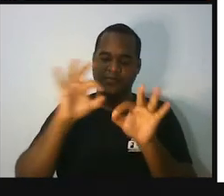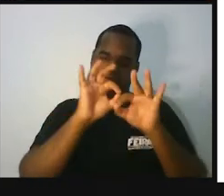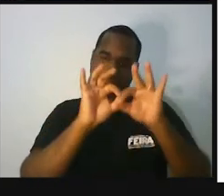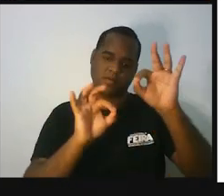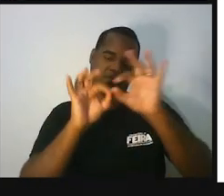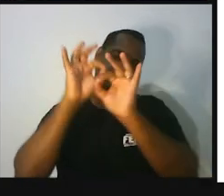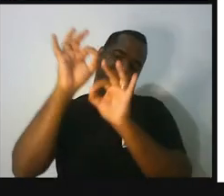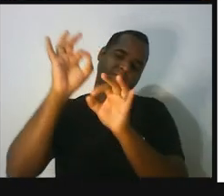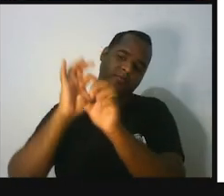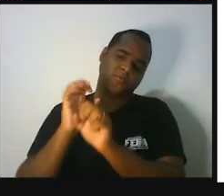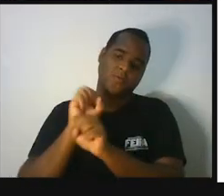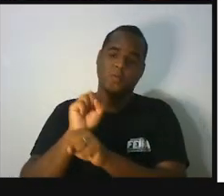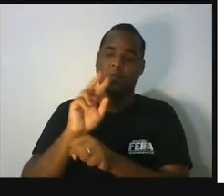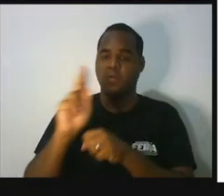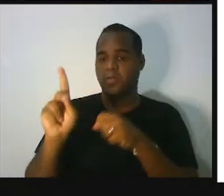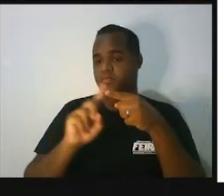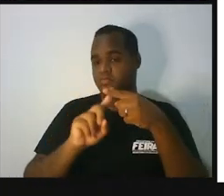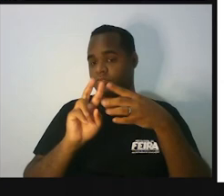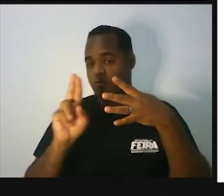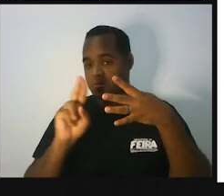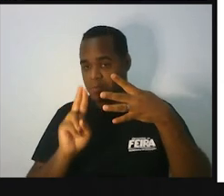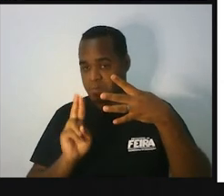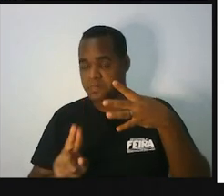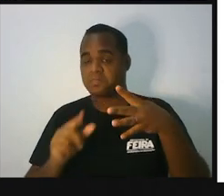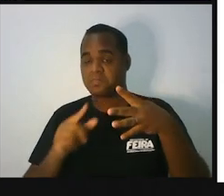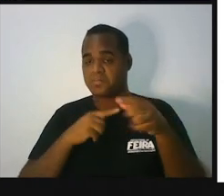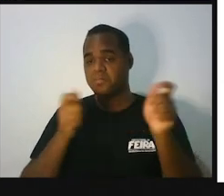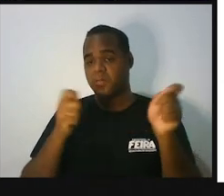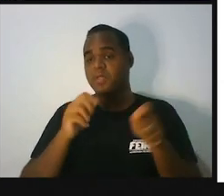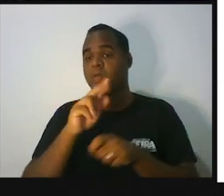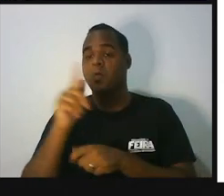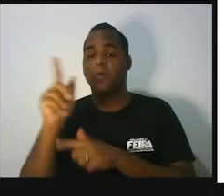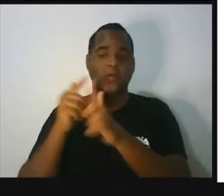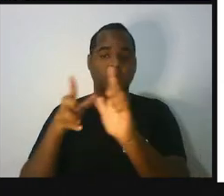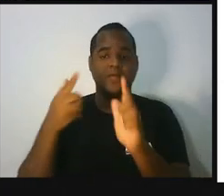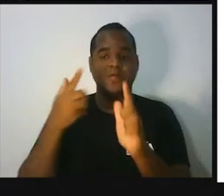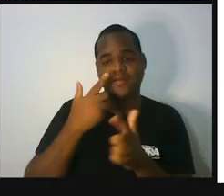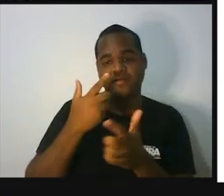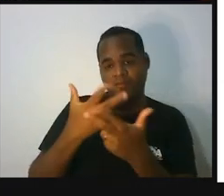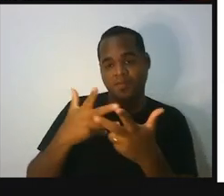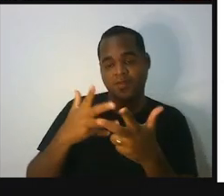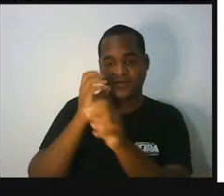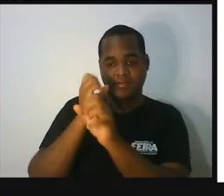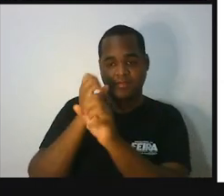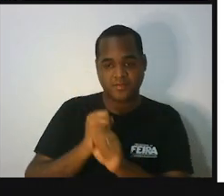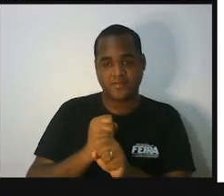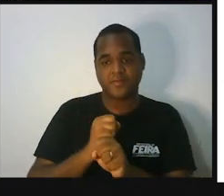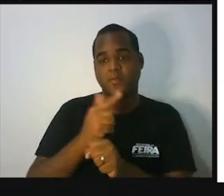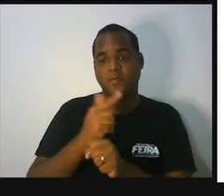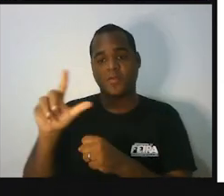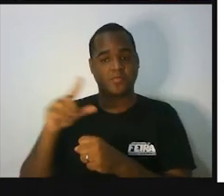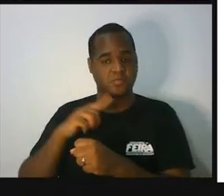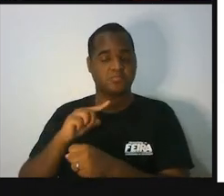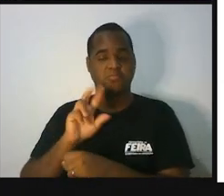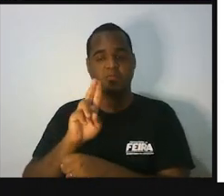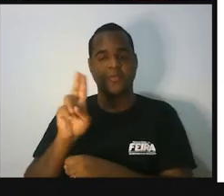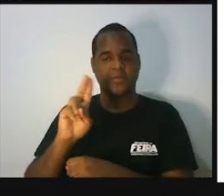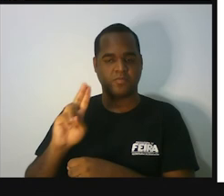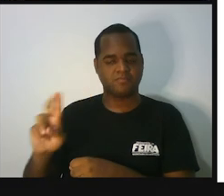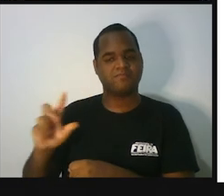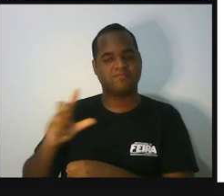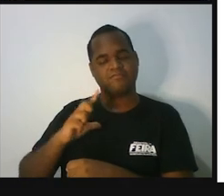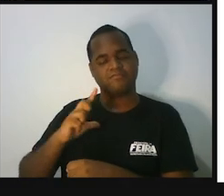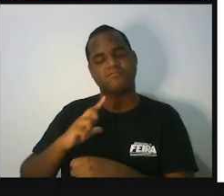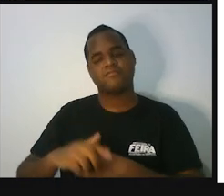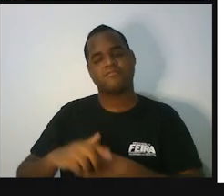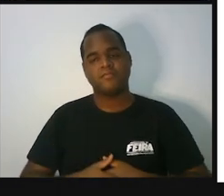isósceles, equilátero ou escalendo, ou se a gente olhar a medida dos ângulos, acutângulo, obtusângulo e